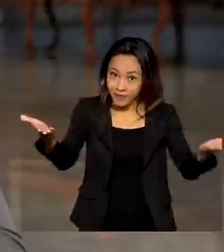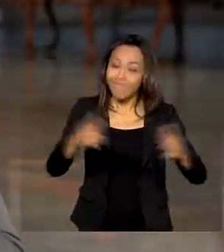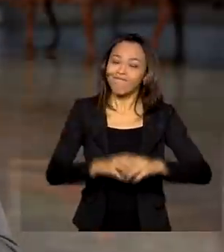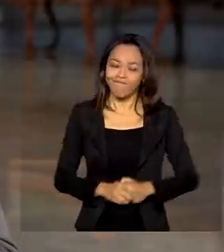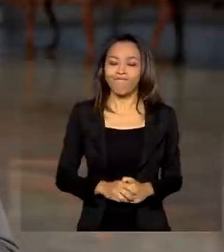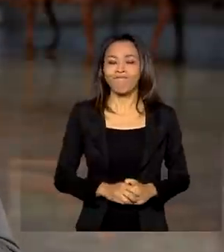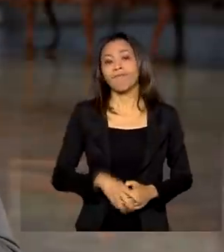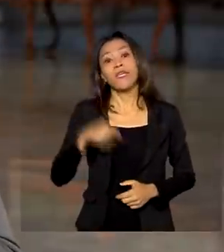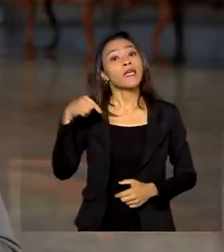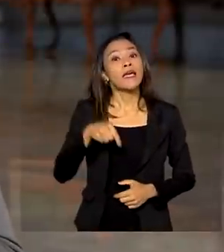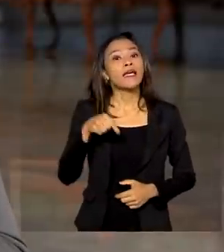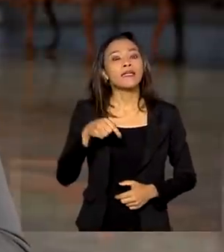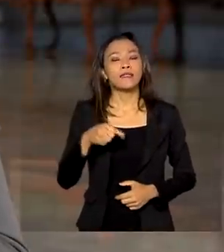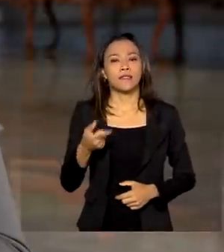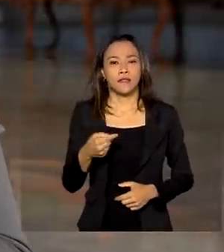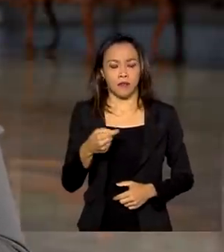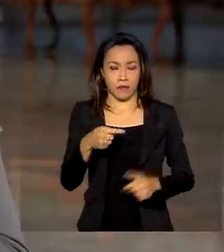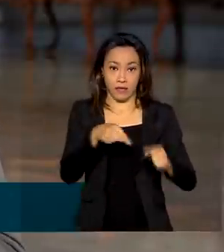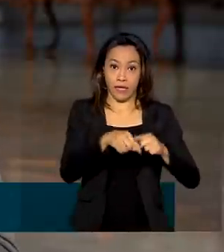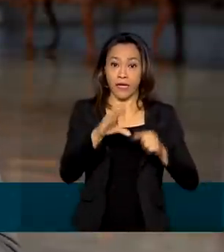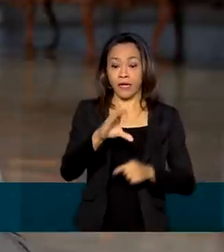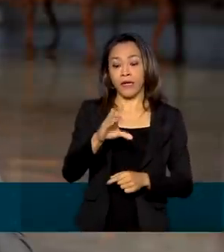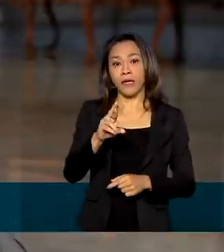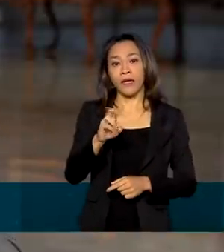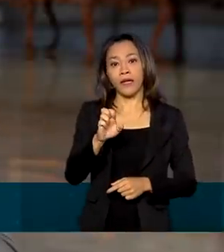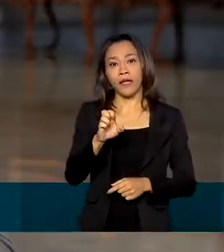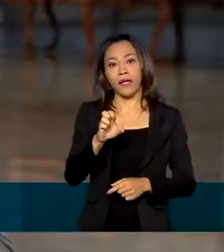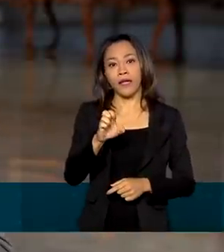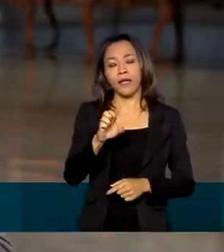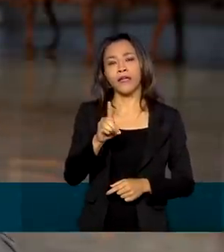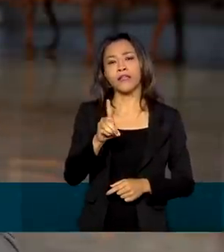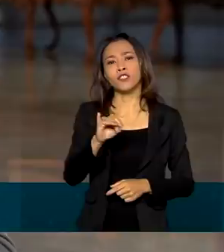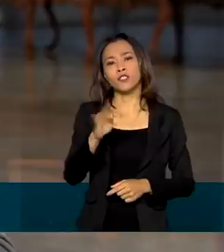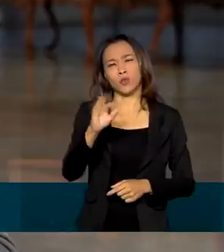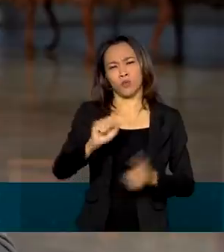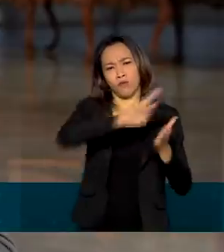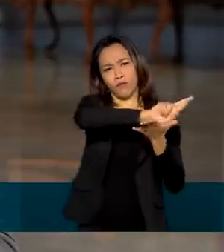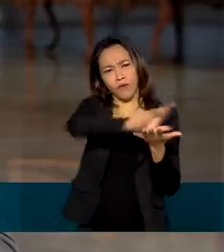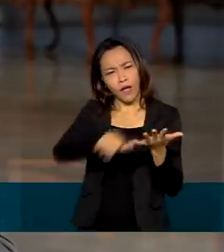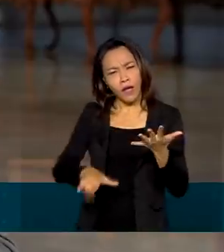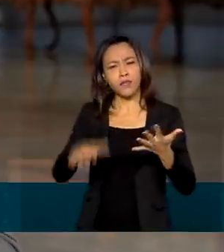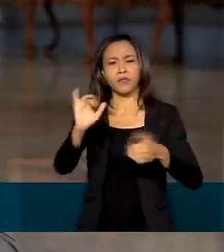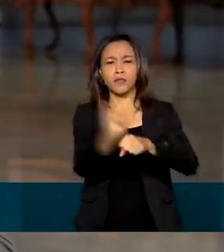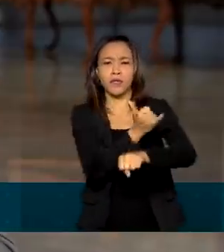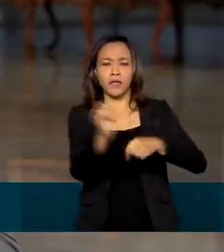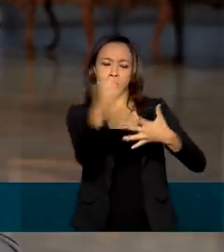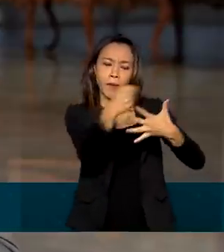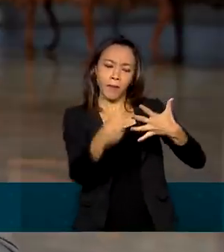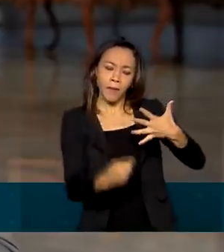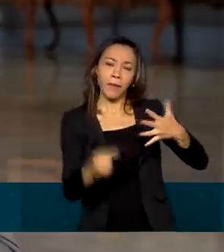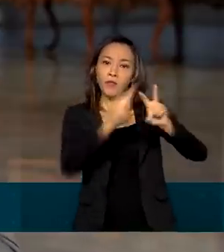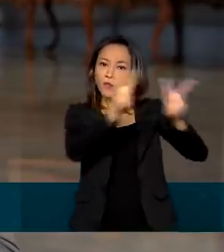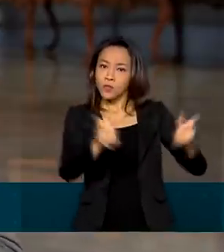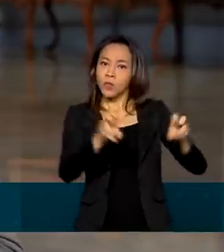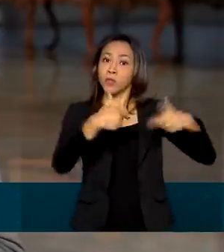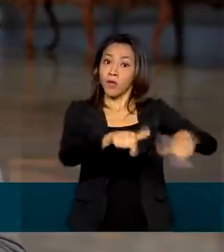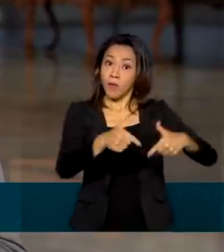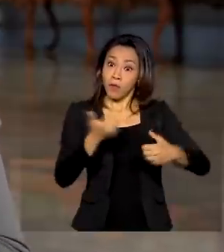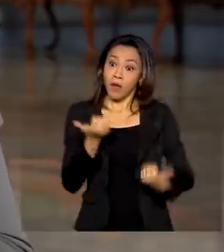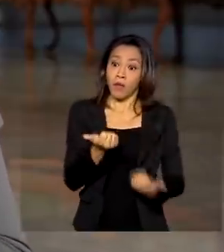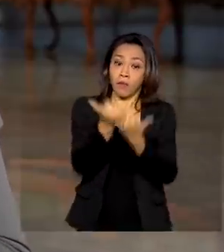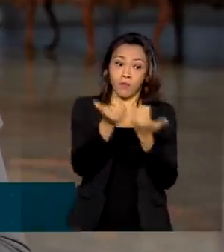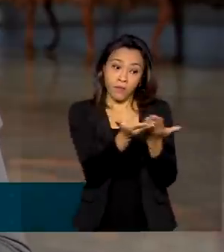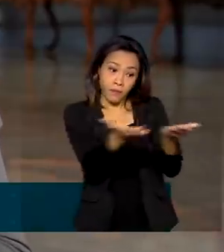Renata, além desse crédito Estrada Ordinário, foram publicadas uma série de medidas trabalhistas exatamente para ajudar o empregador nesse período